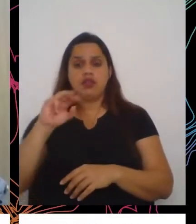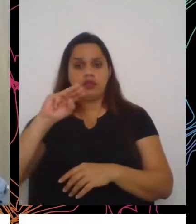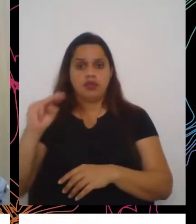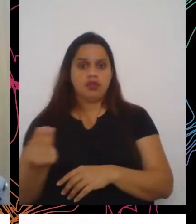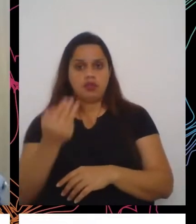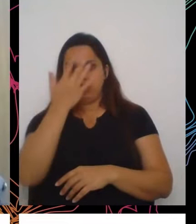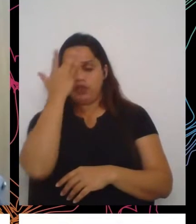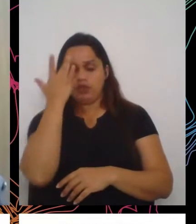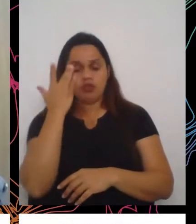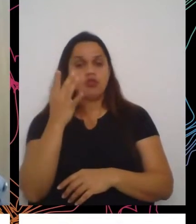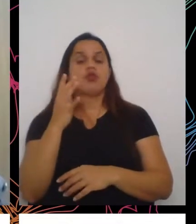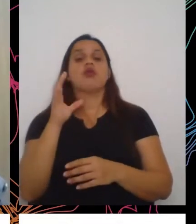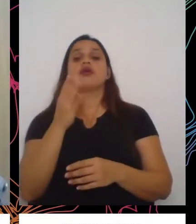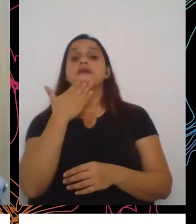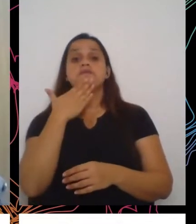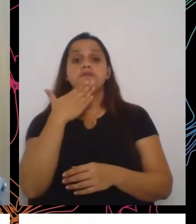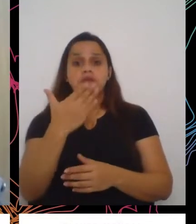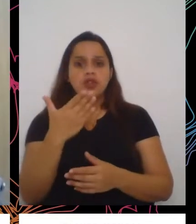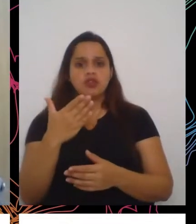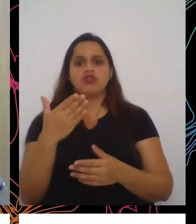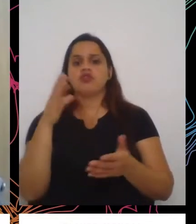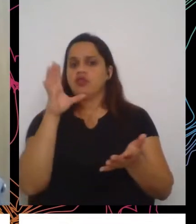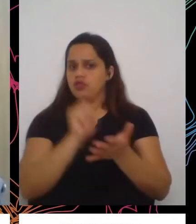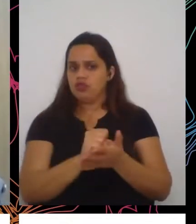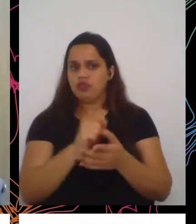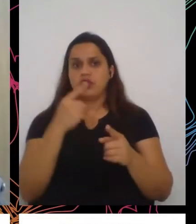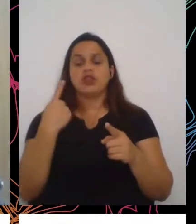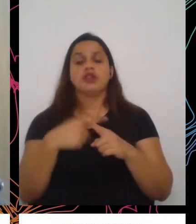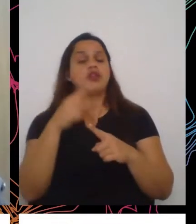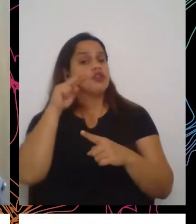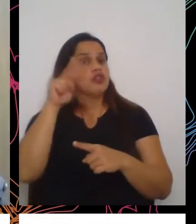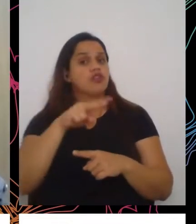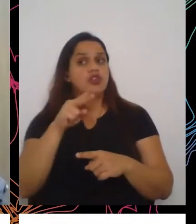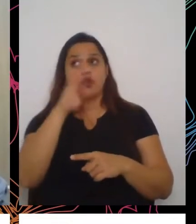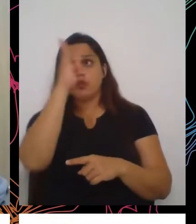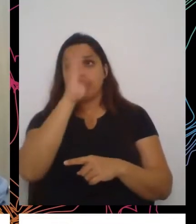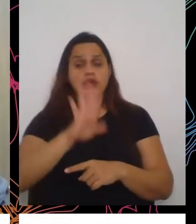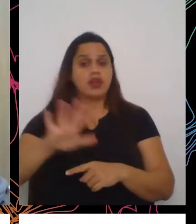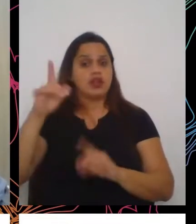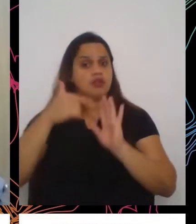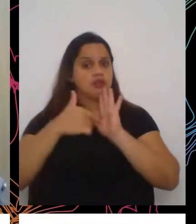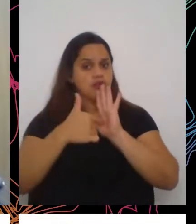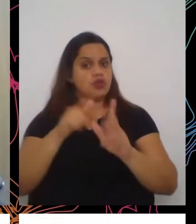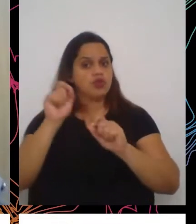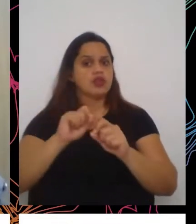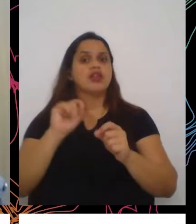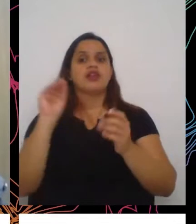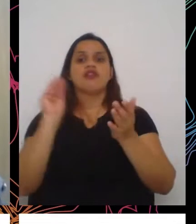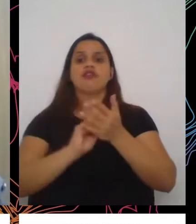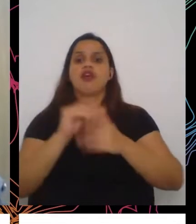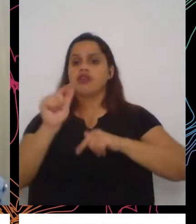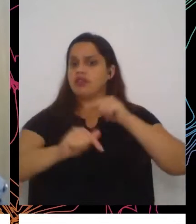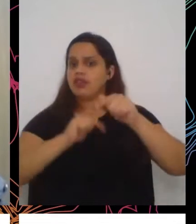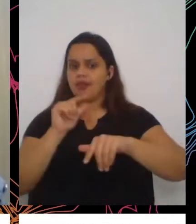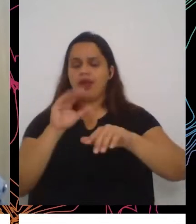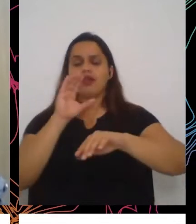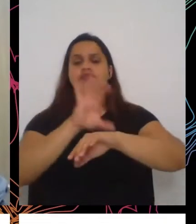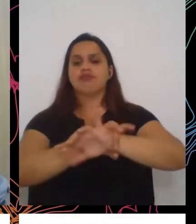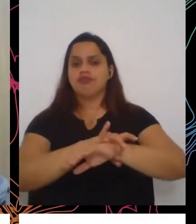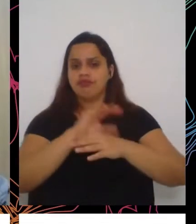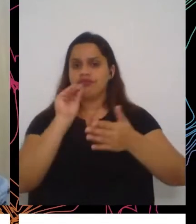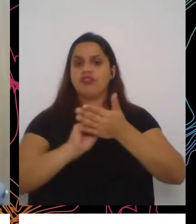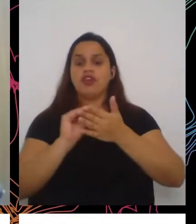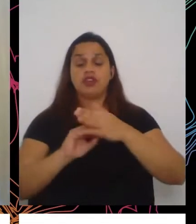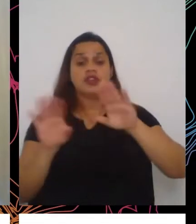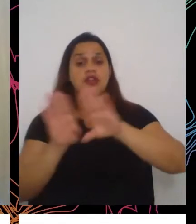emergencial, isso também demonstra que o Brasil vive uma condição de insegurança do trabalho e de informalidade que